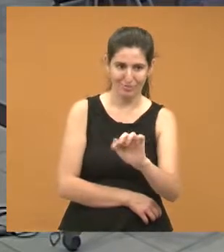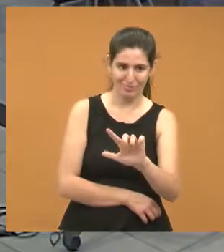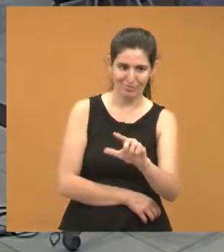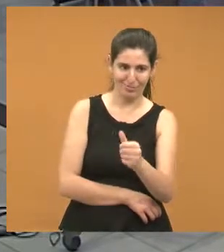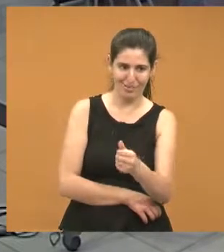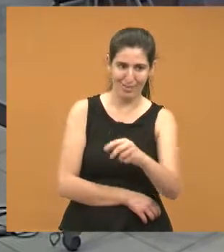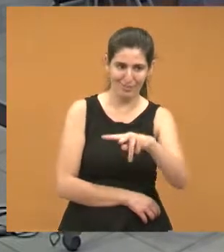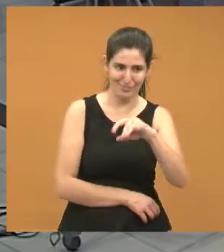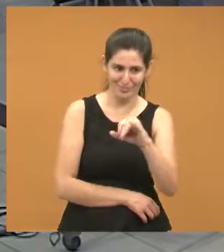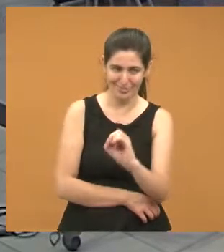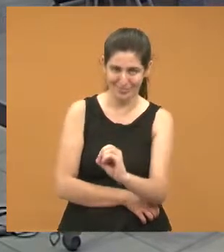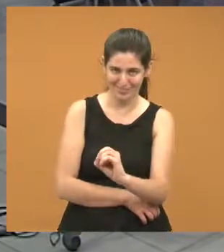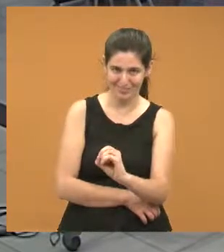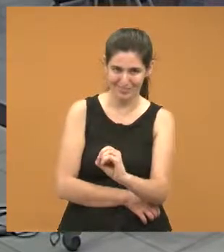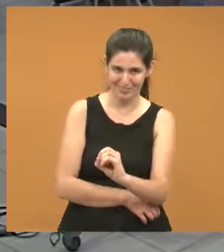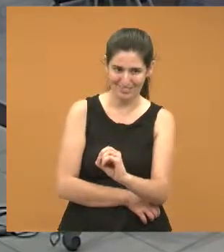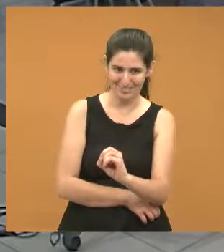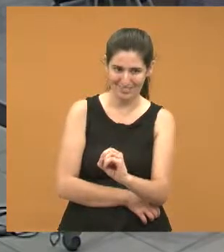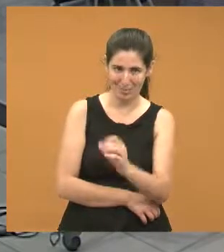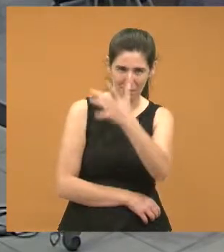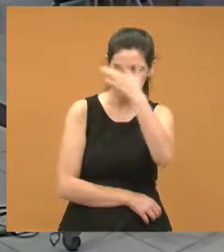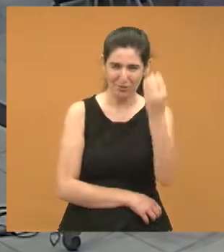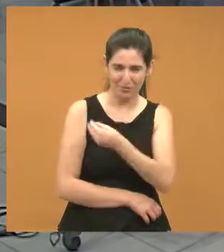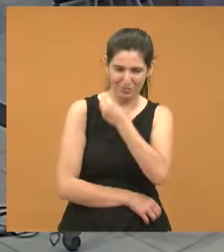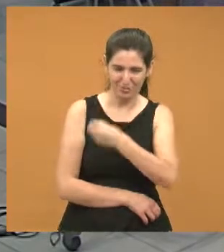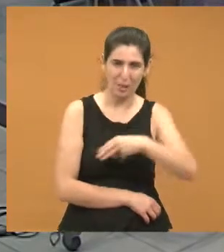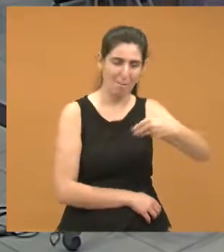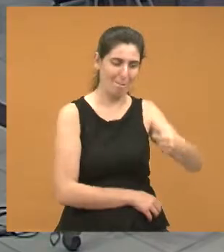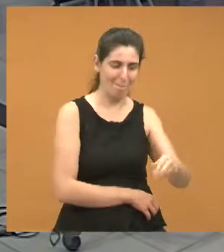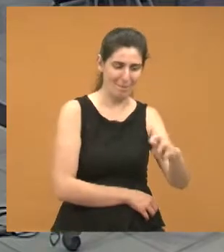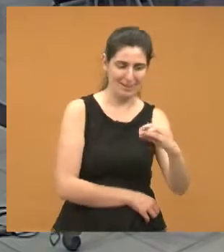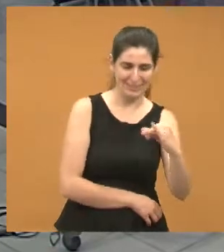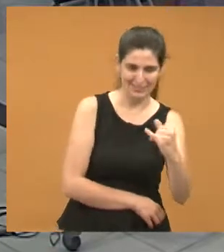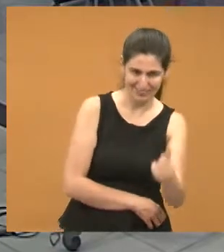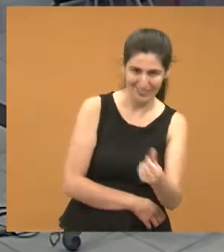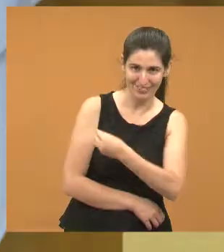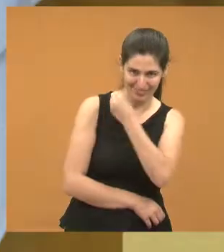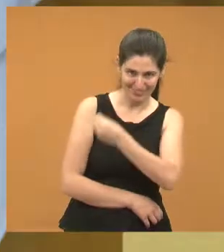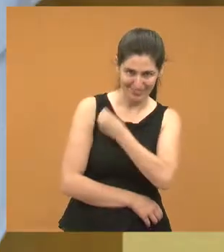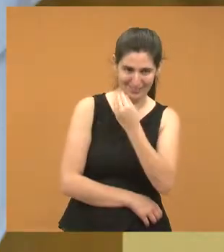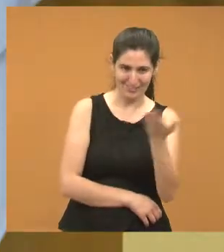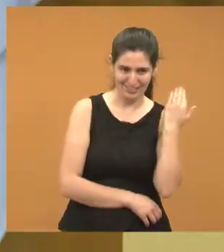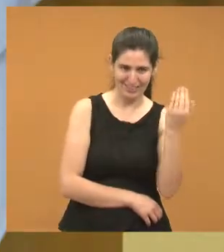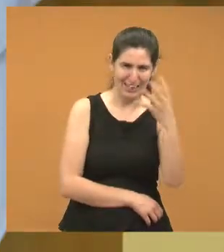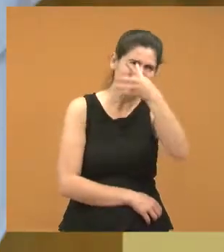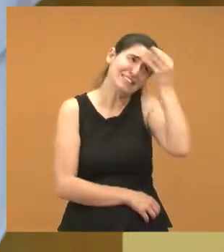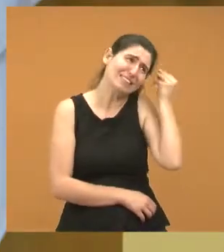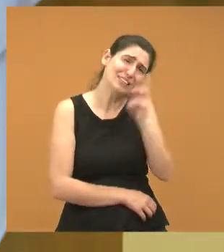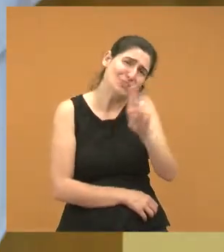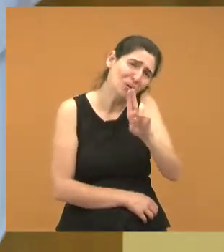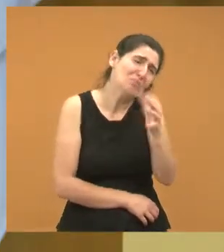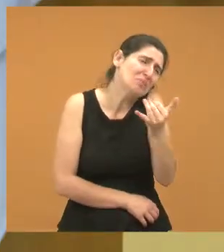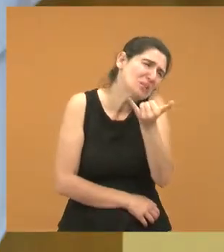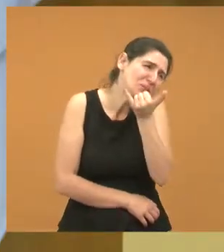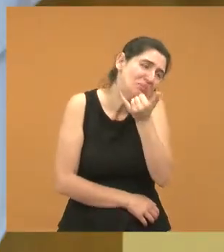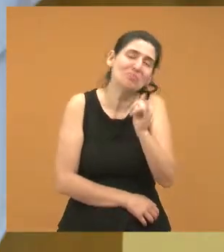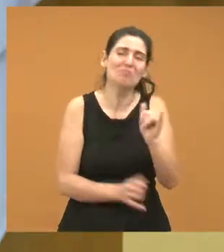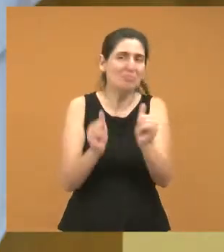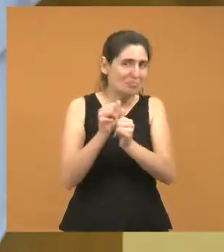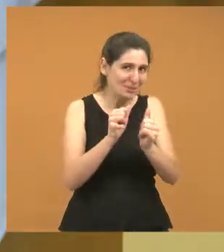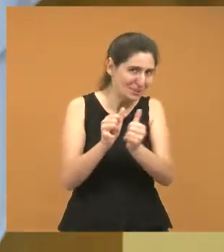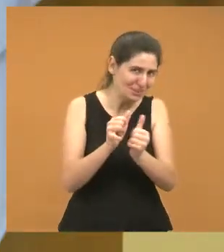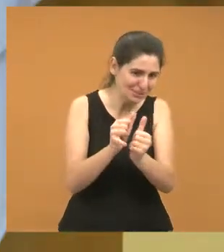tia Maisagú, vereador Abner também esteve presente, doutora Márcia também esteve presente, se eu esquecer o nome de alguém, me perdoe, mas é onde